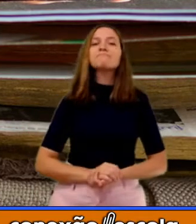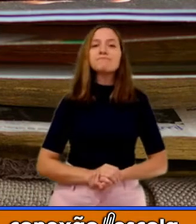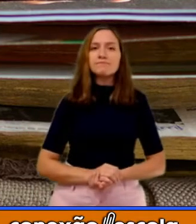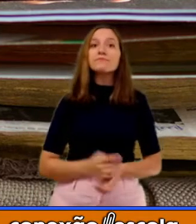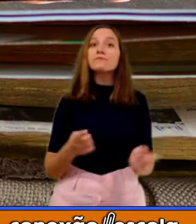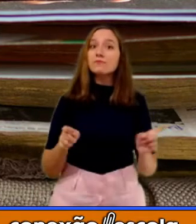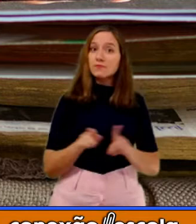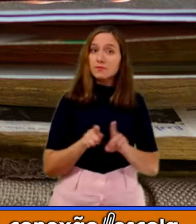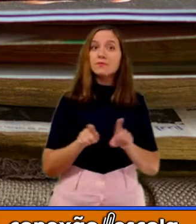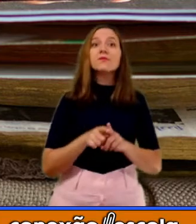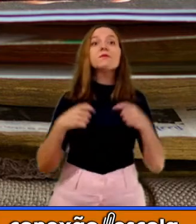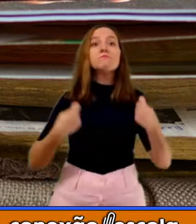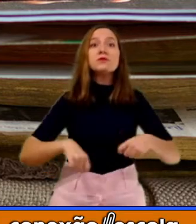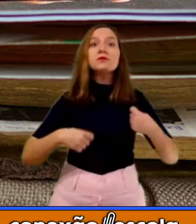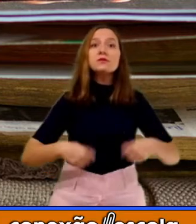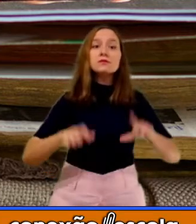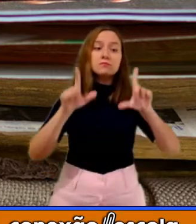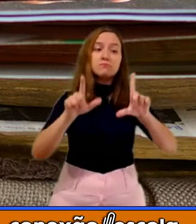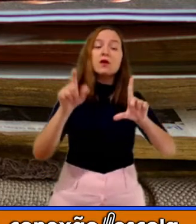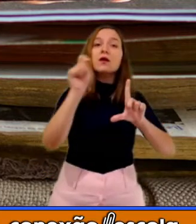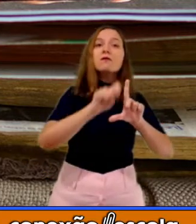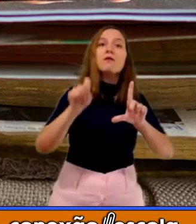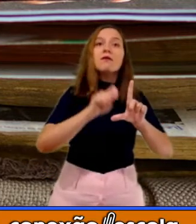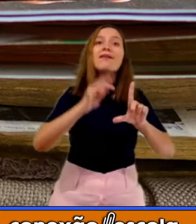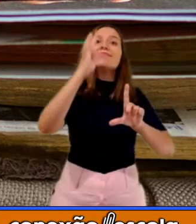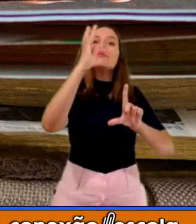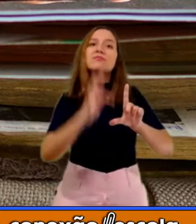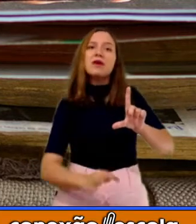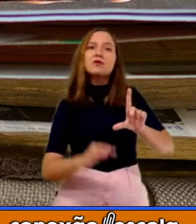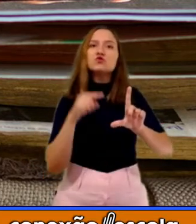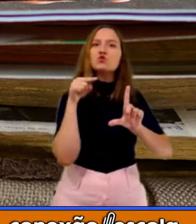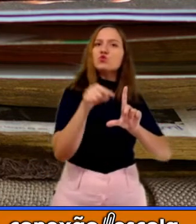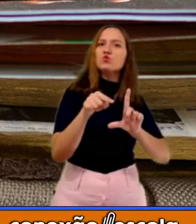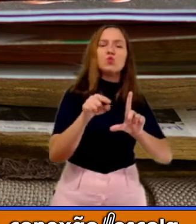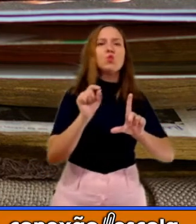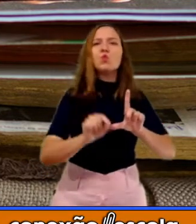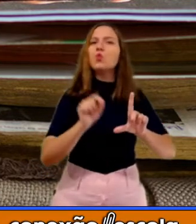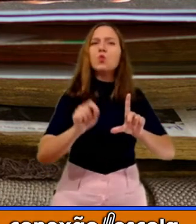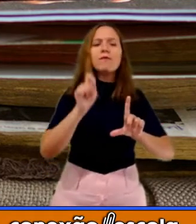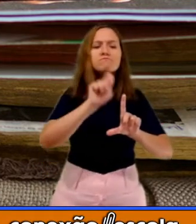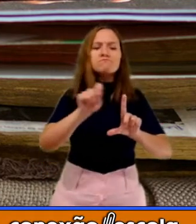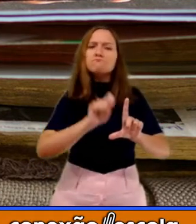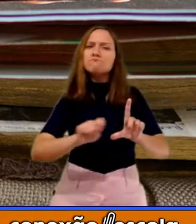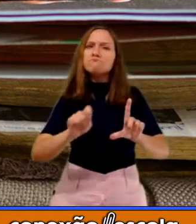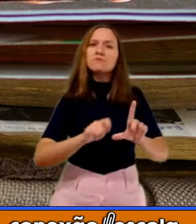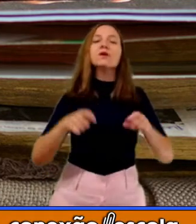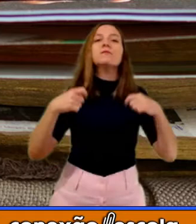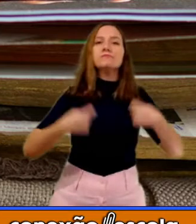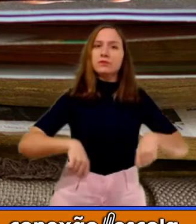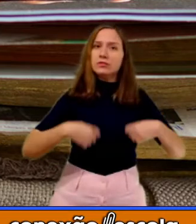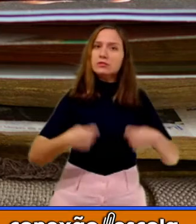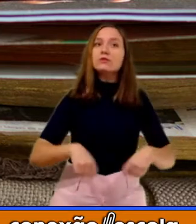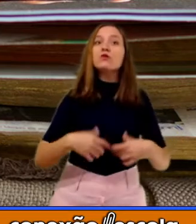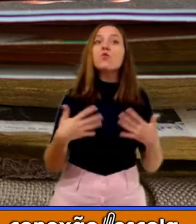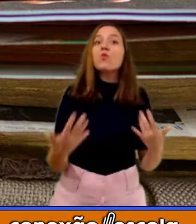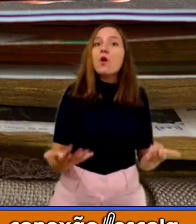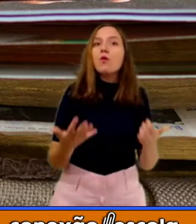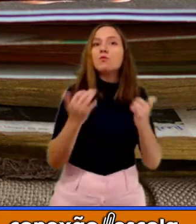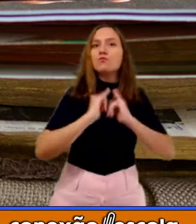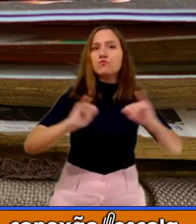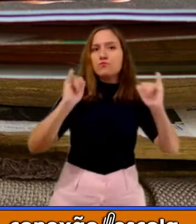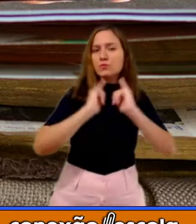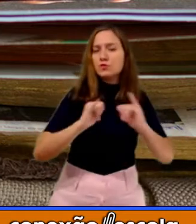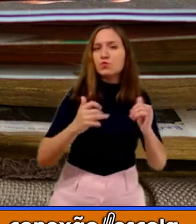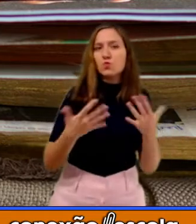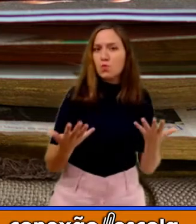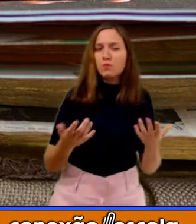E tenho que ter o corpo do bilhete. O que consta nesse corpo do bilhete? Ele tem que ter a mensagem, que é curta, como eu